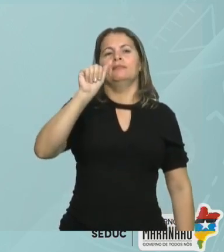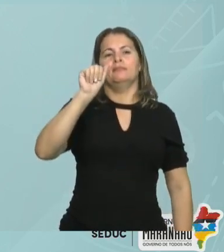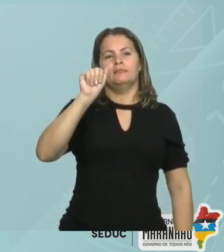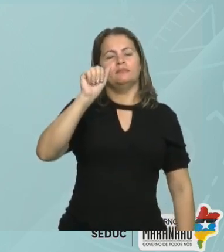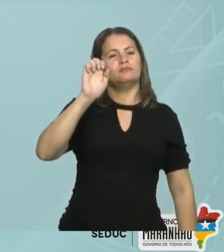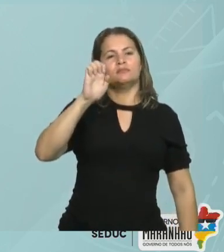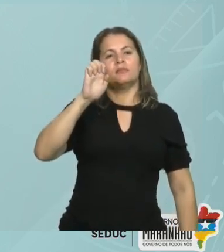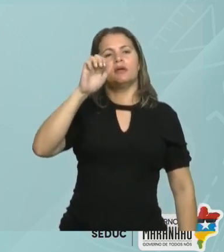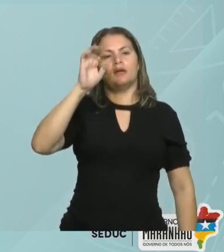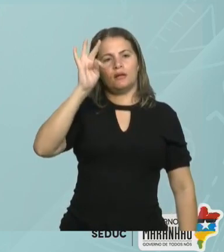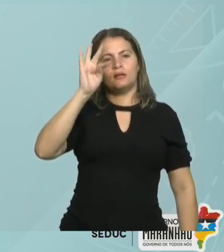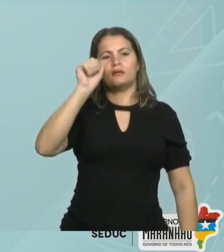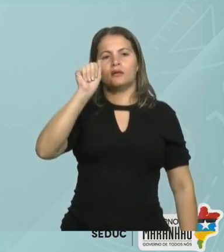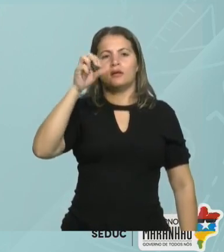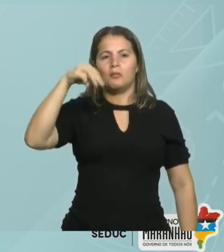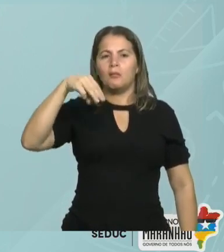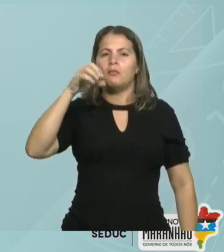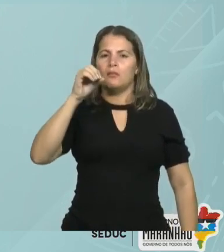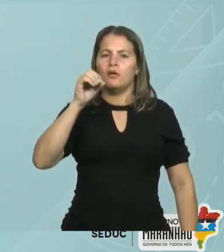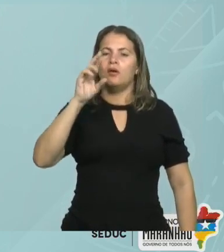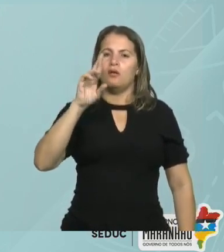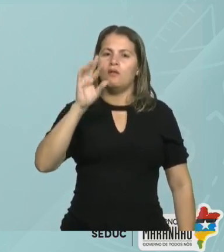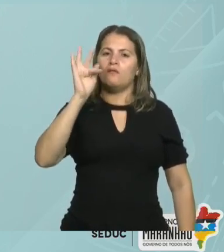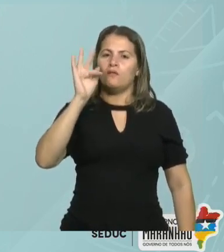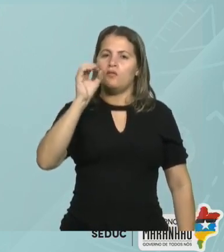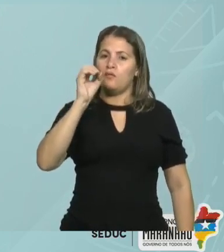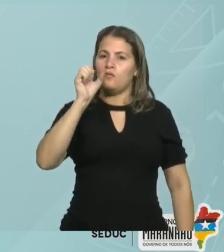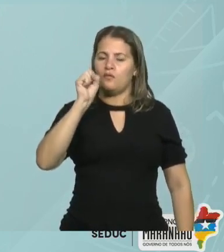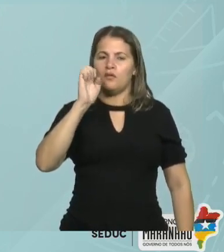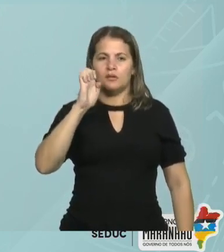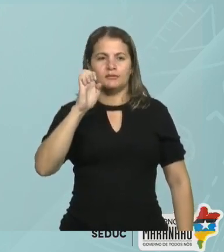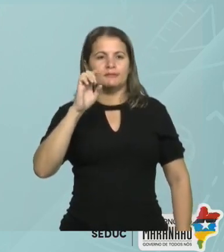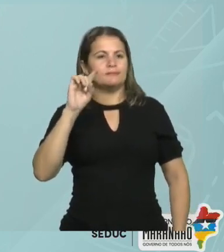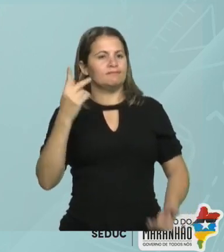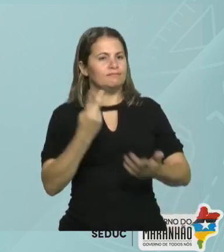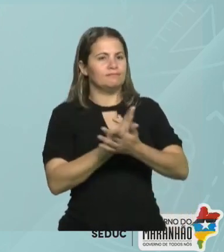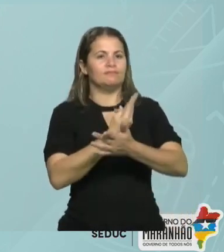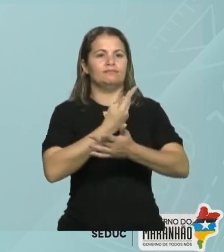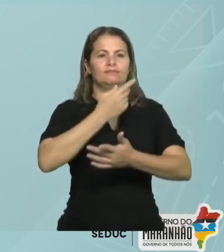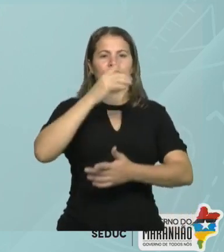Endocitose é um processo celular de englobar substâncias.